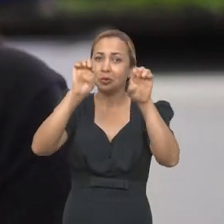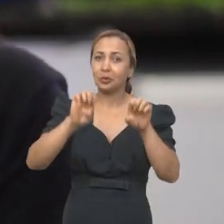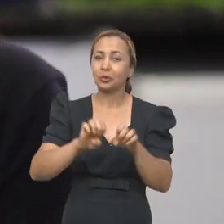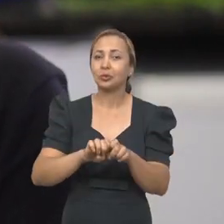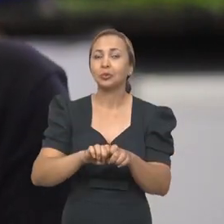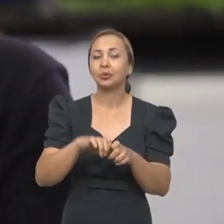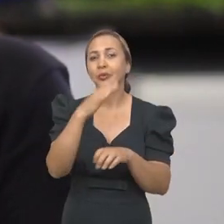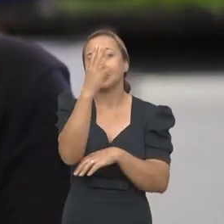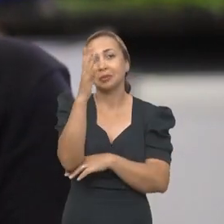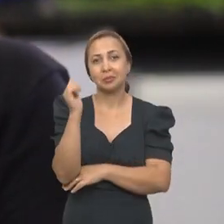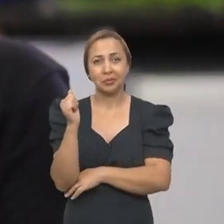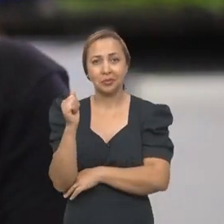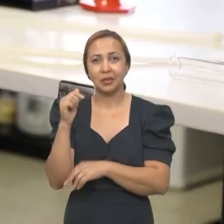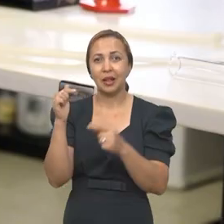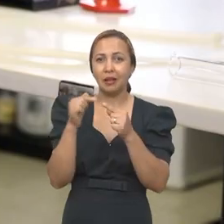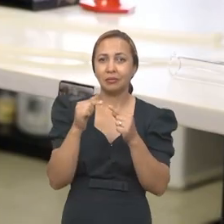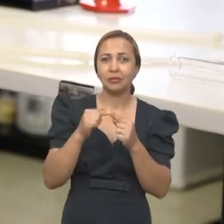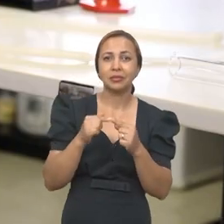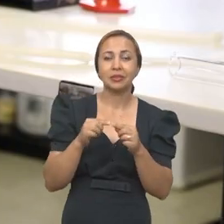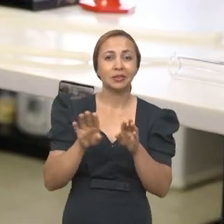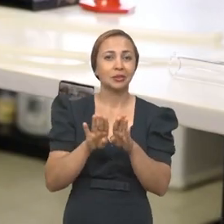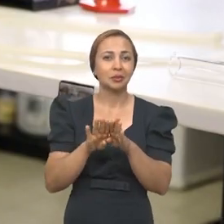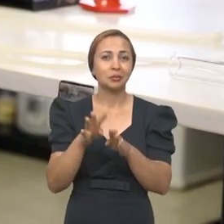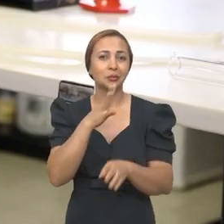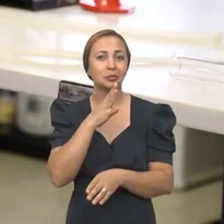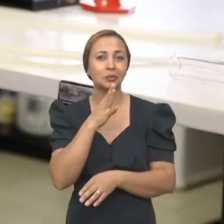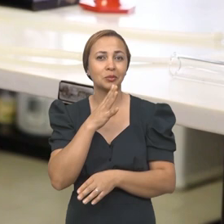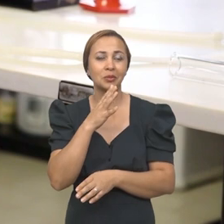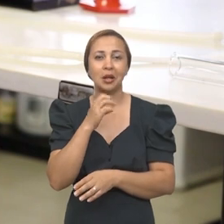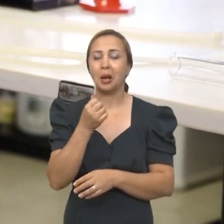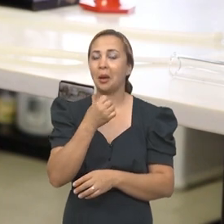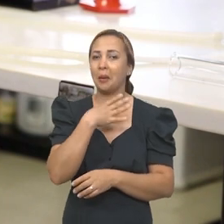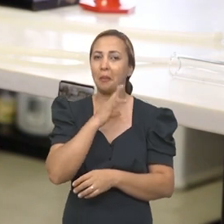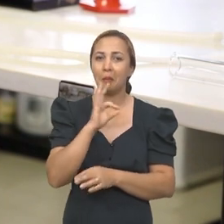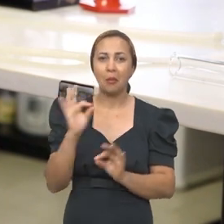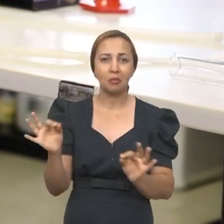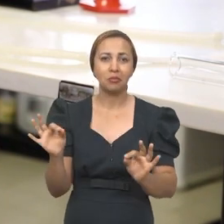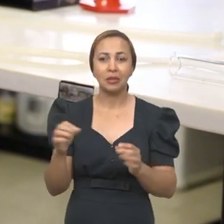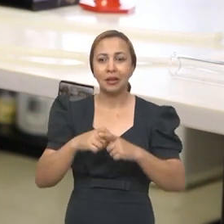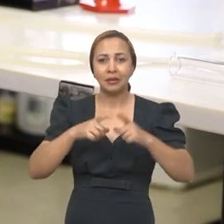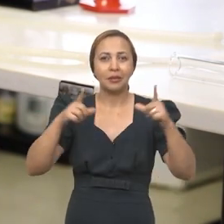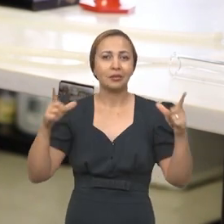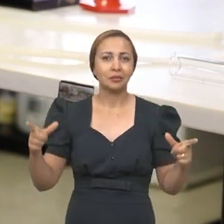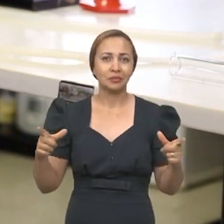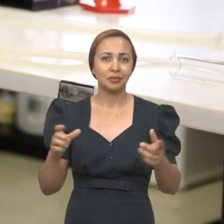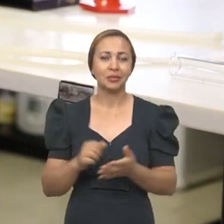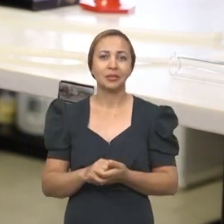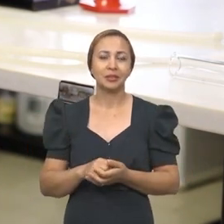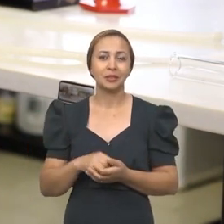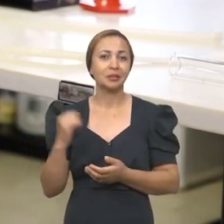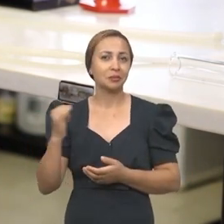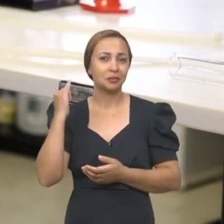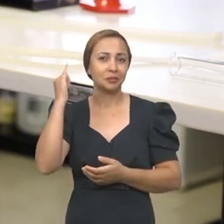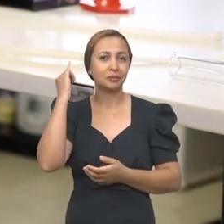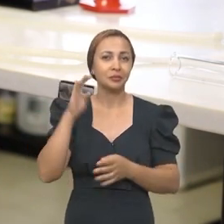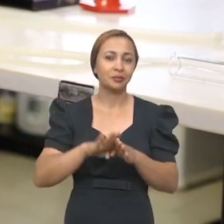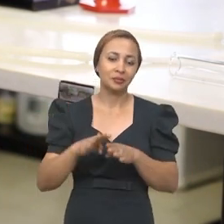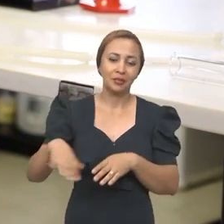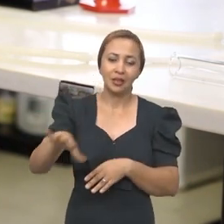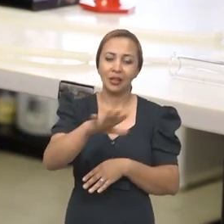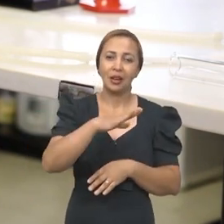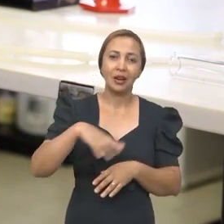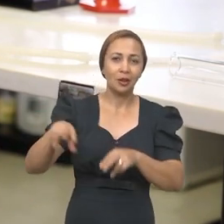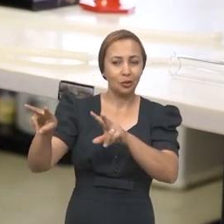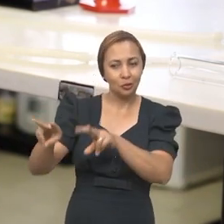estruturas da planta. A aplicação desse conhecimento é bastante ampla, principalmente